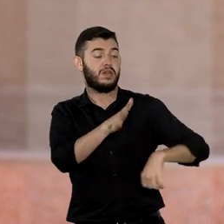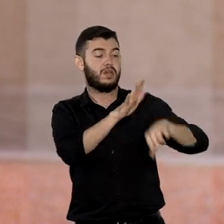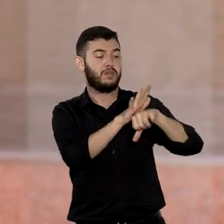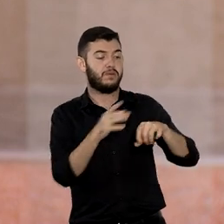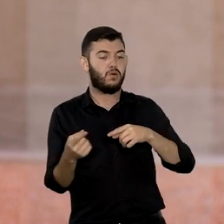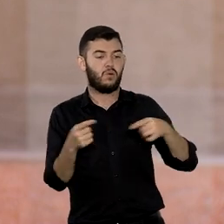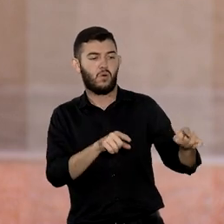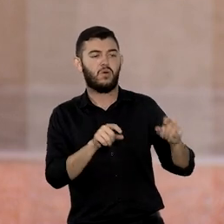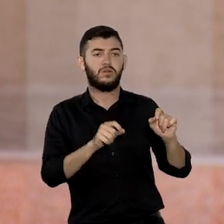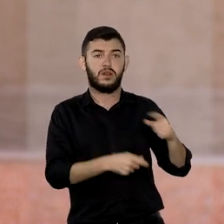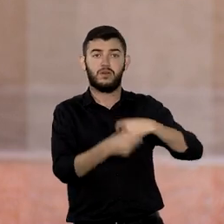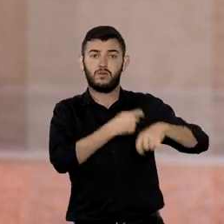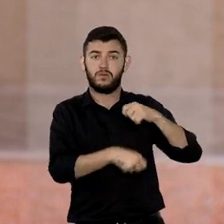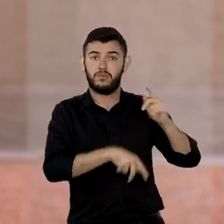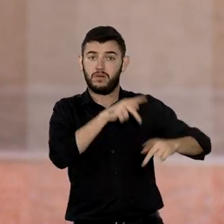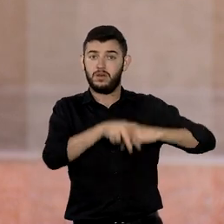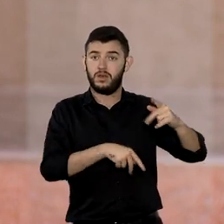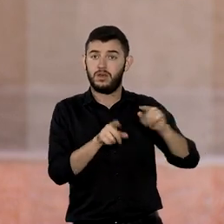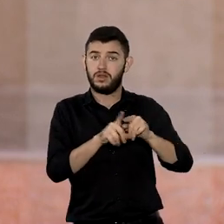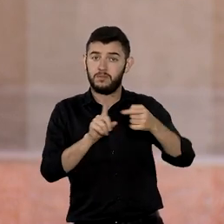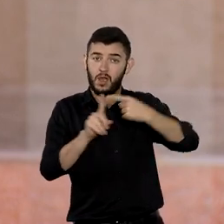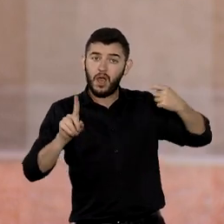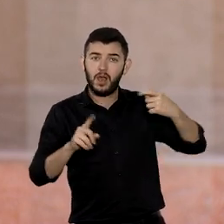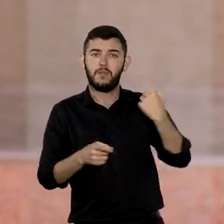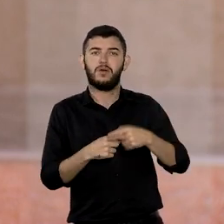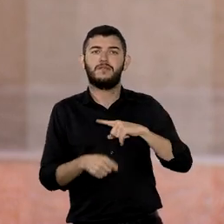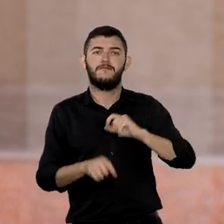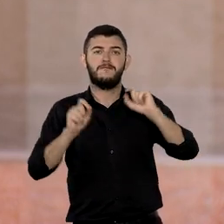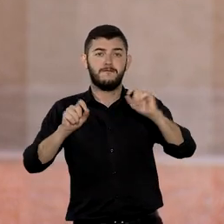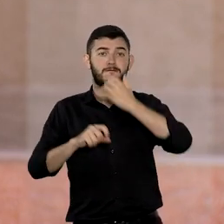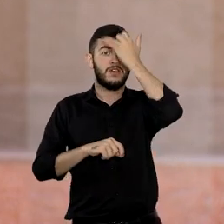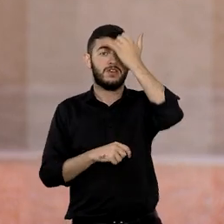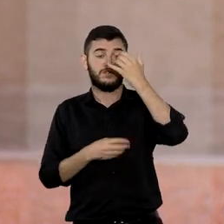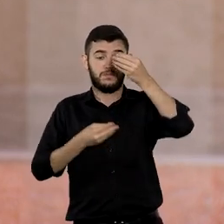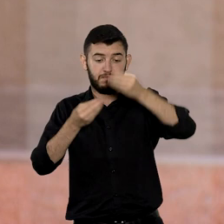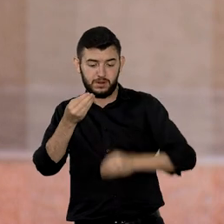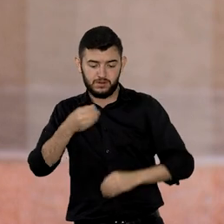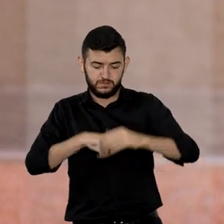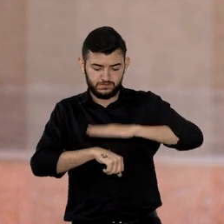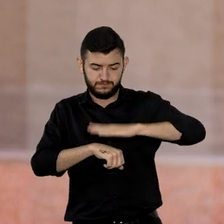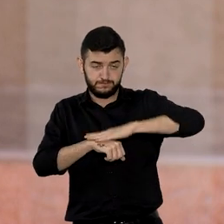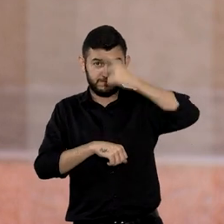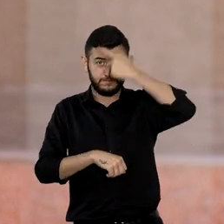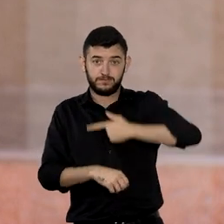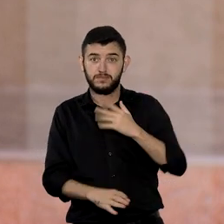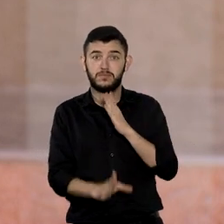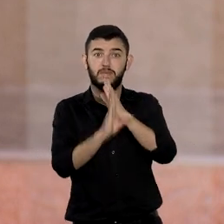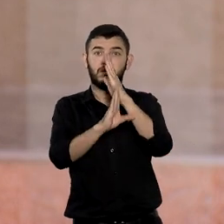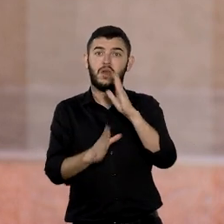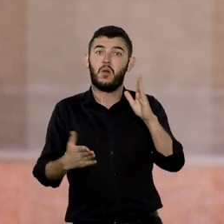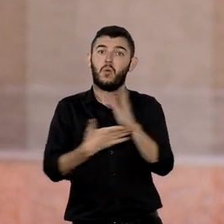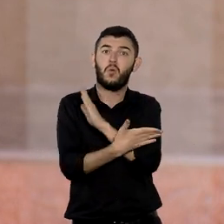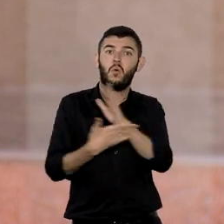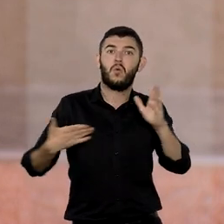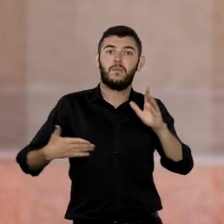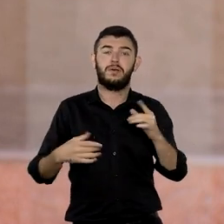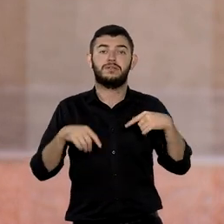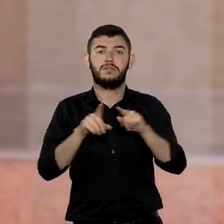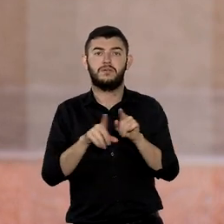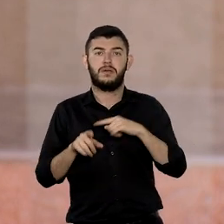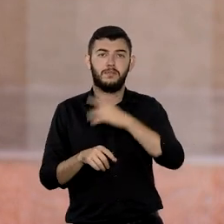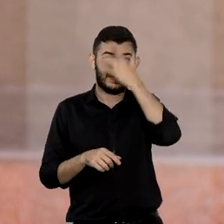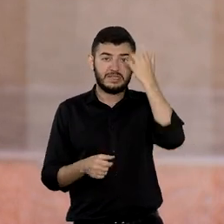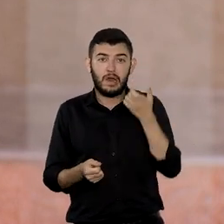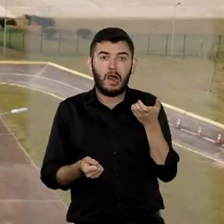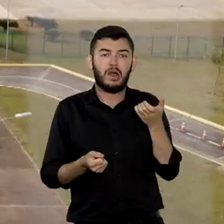e também de estelionato, pois houve vítimas identificadas com seus prejuízos individualizados e algumas foram abordadas